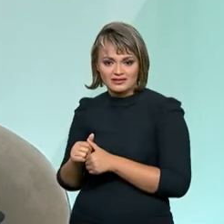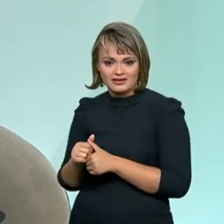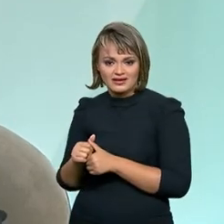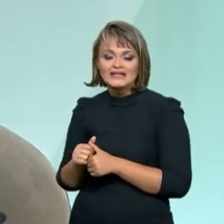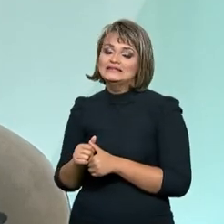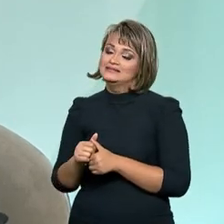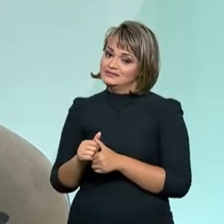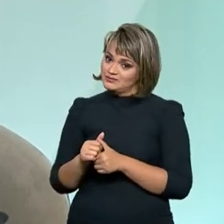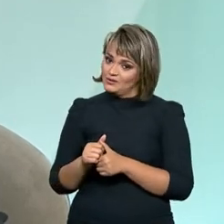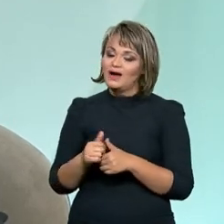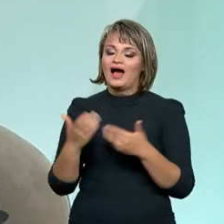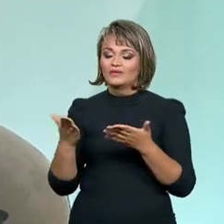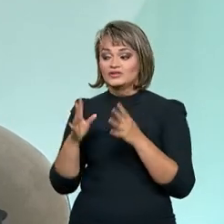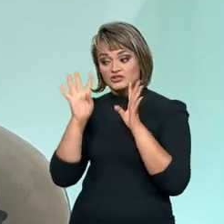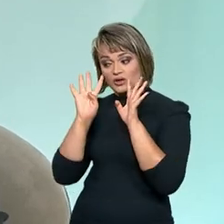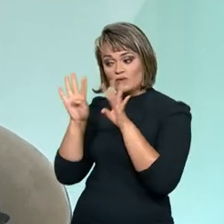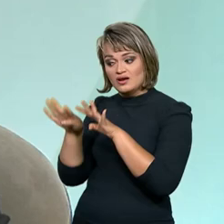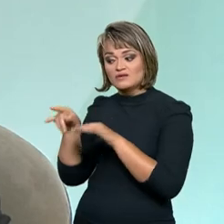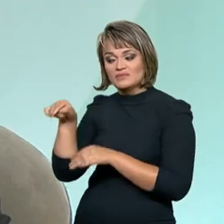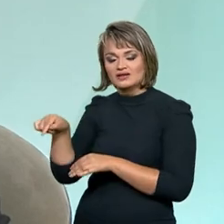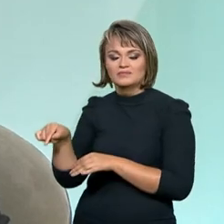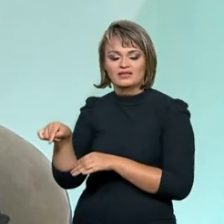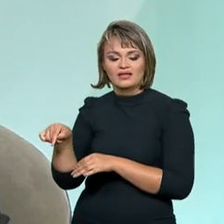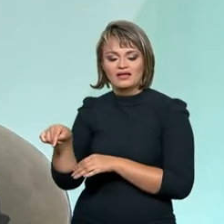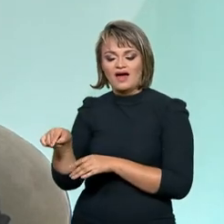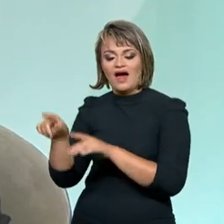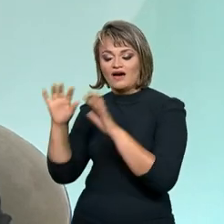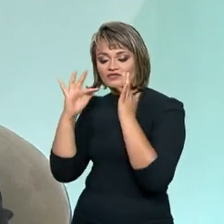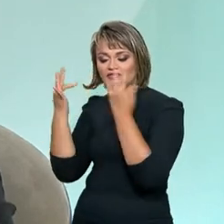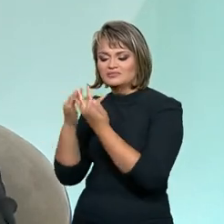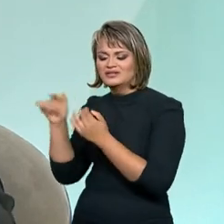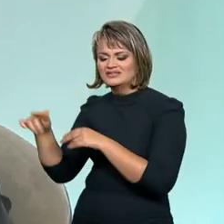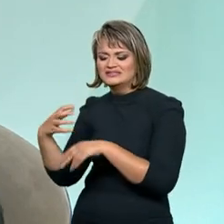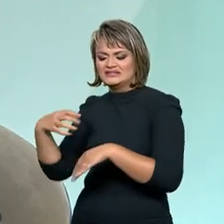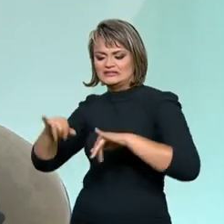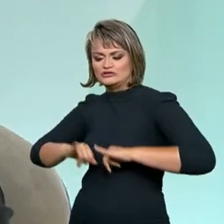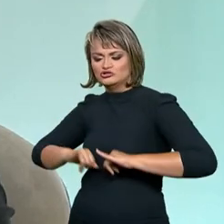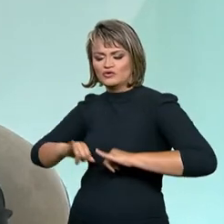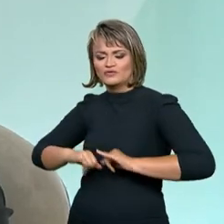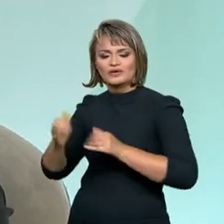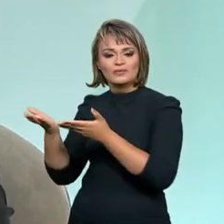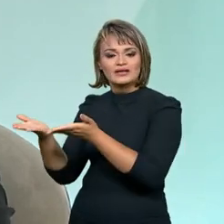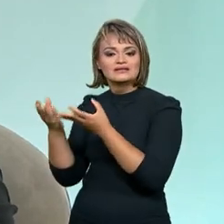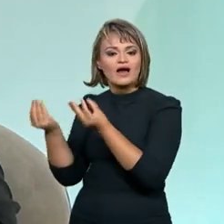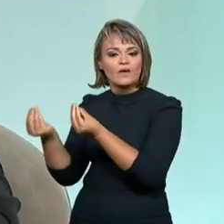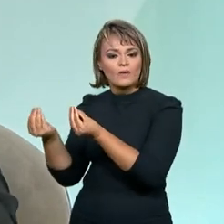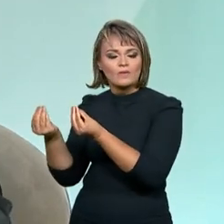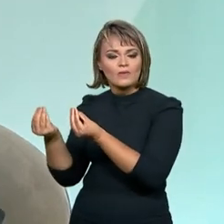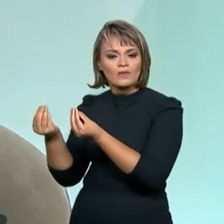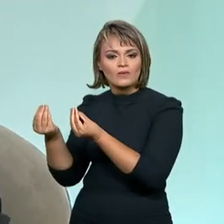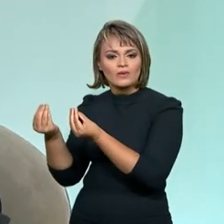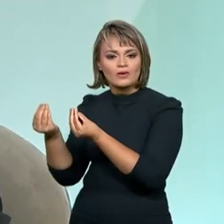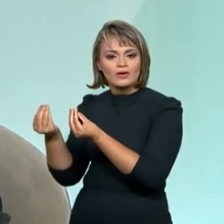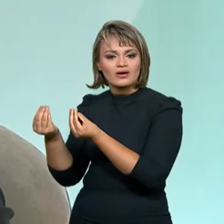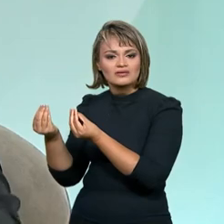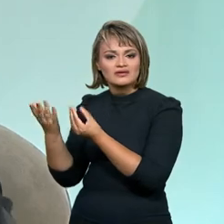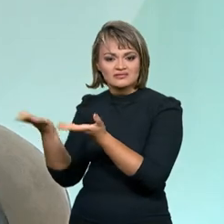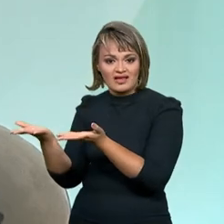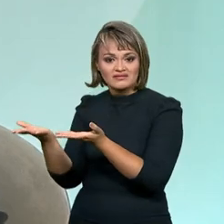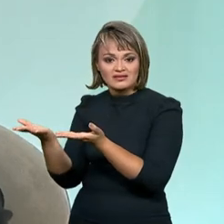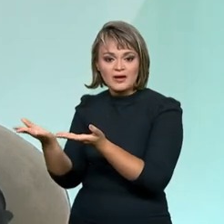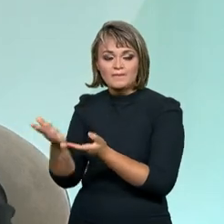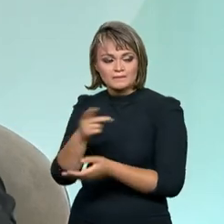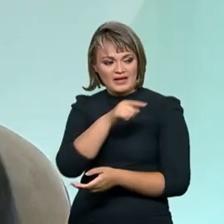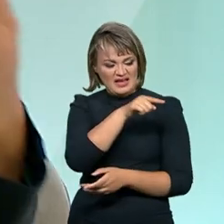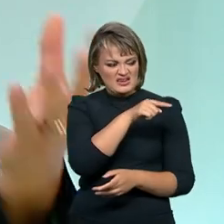nós estamos trazendo este olhar. Como estão as famílias dessas vítimas? Como estão aqueles que ficaram? Os